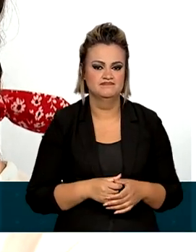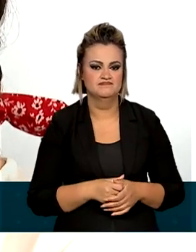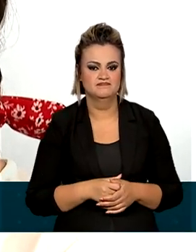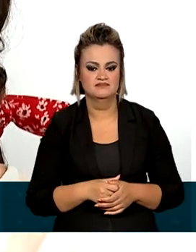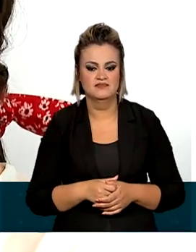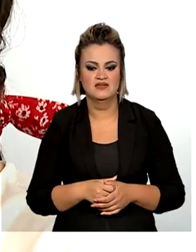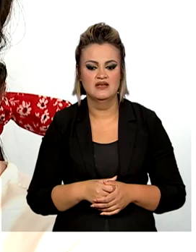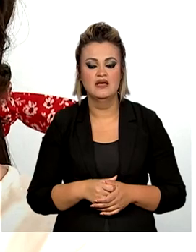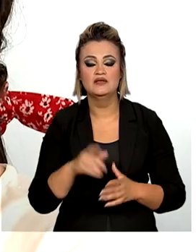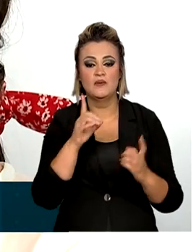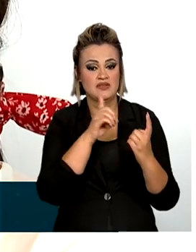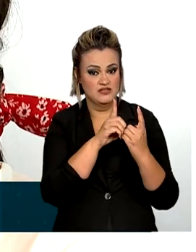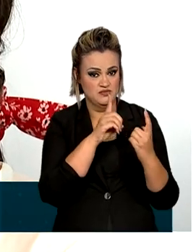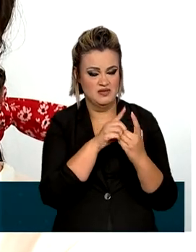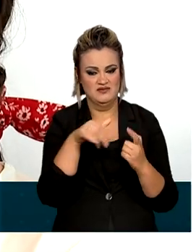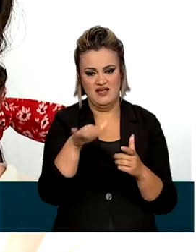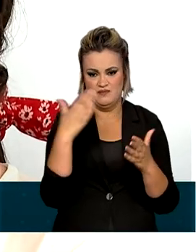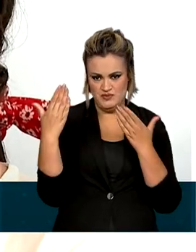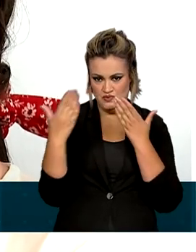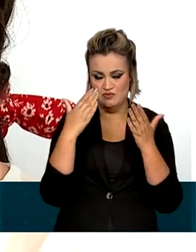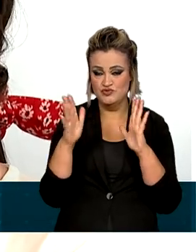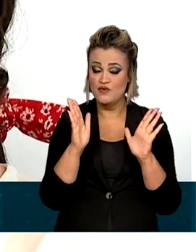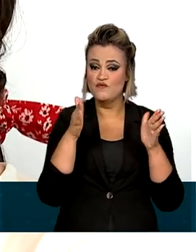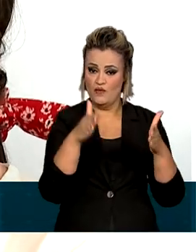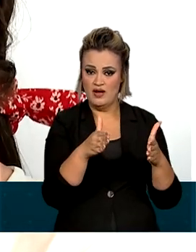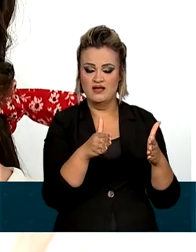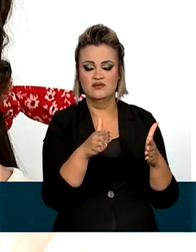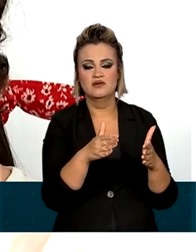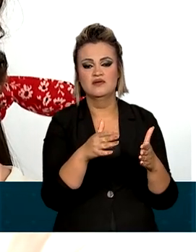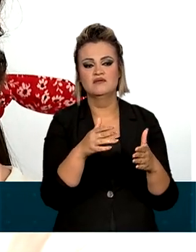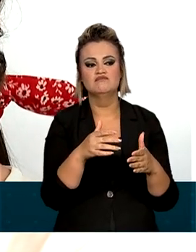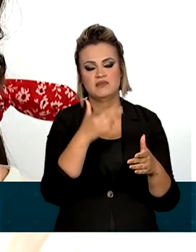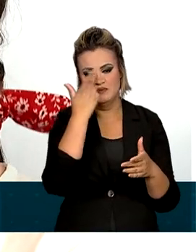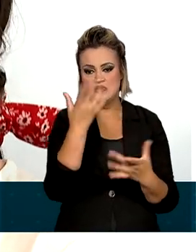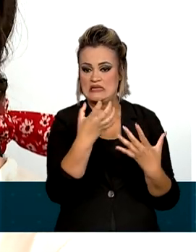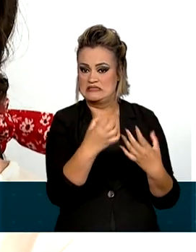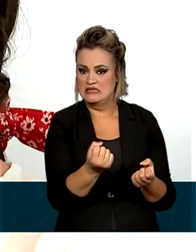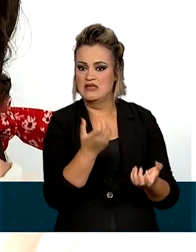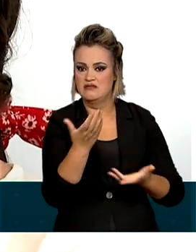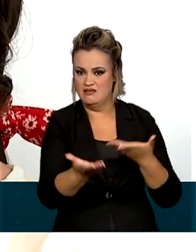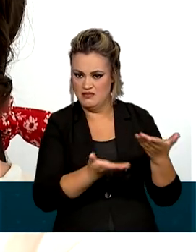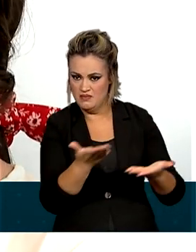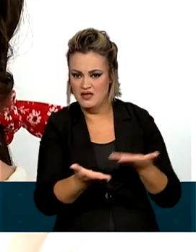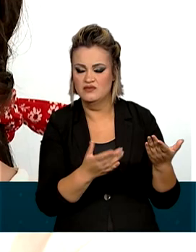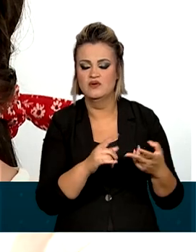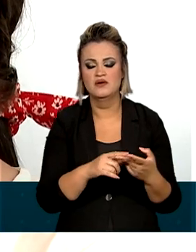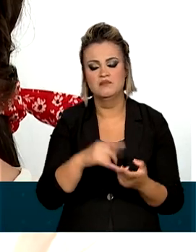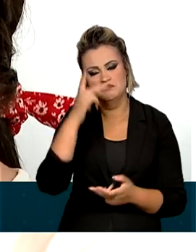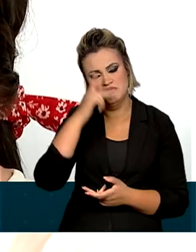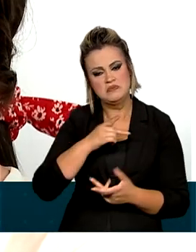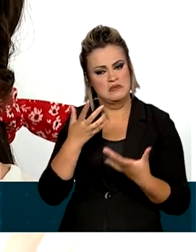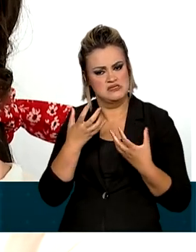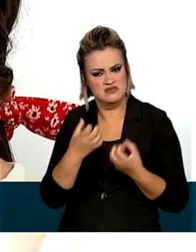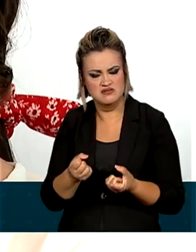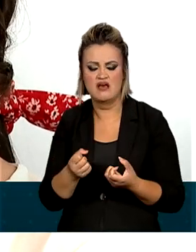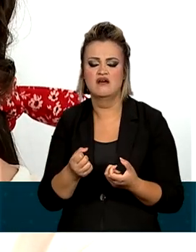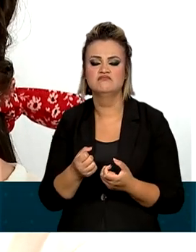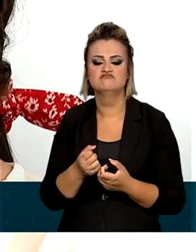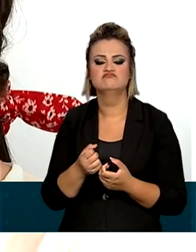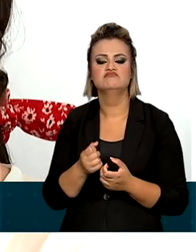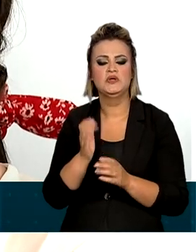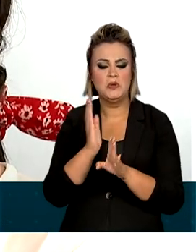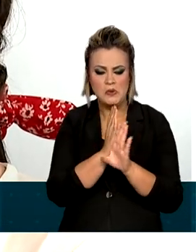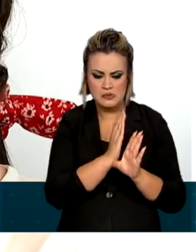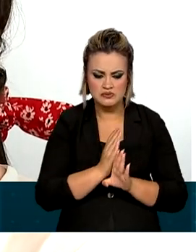HIV. Então, o atendimento da psicologia é muito voltado para a questão da adesão ao tratamento, para a questão da aceitação do diagnóstico, da revelação